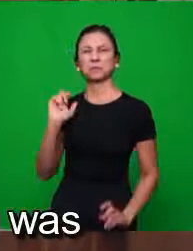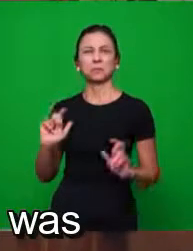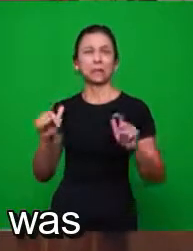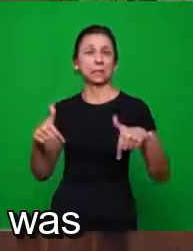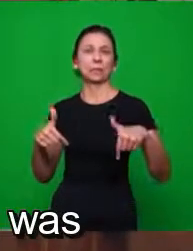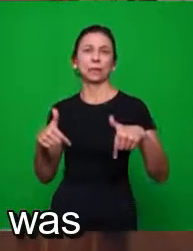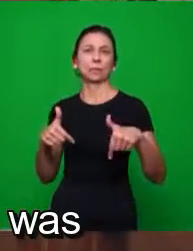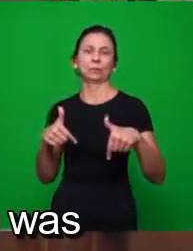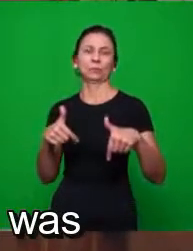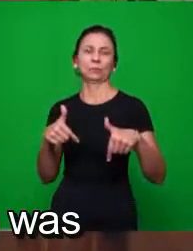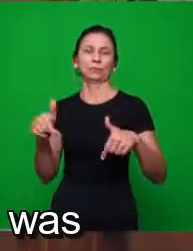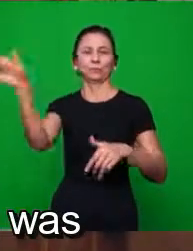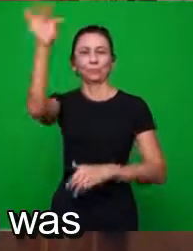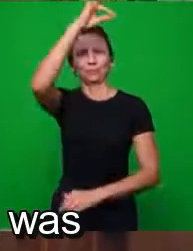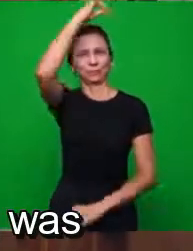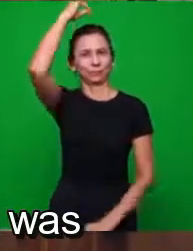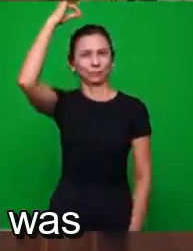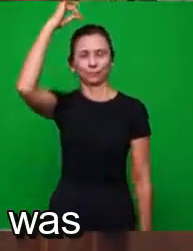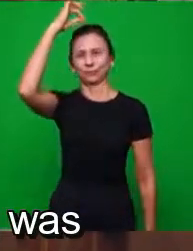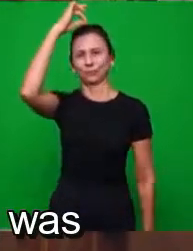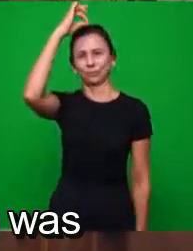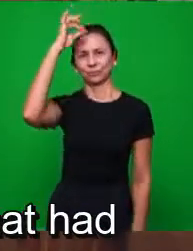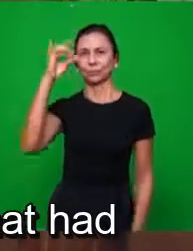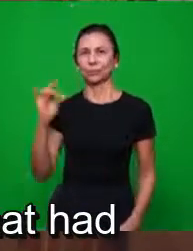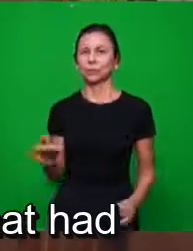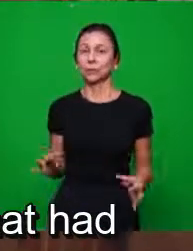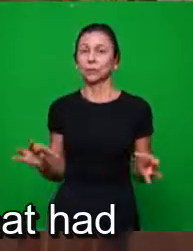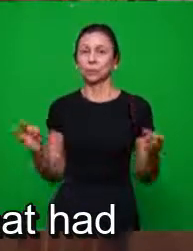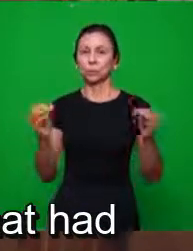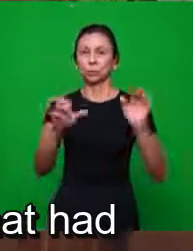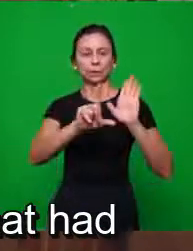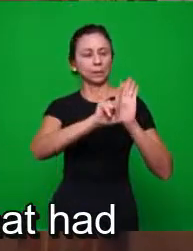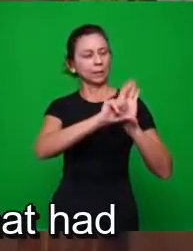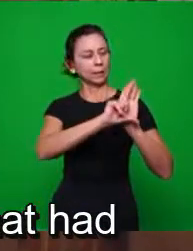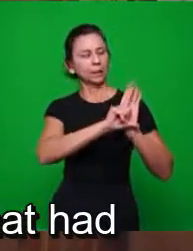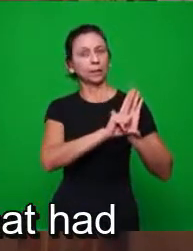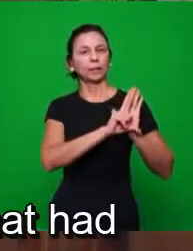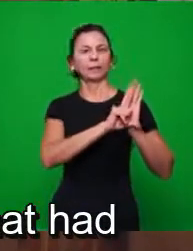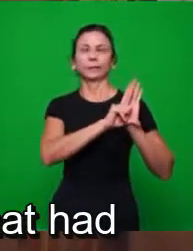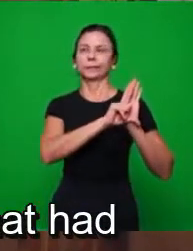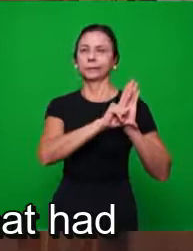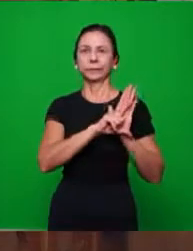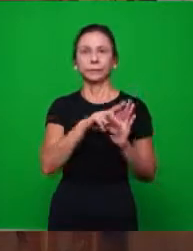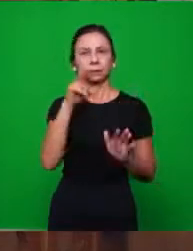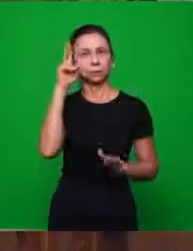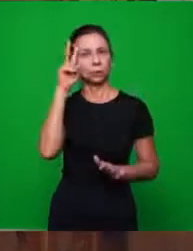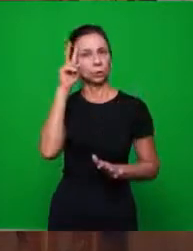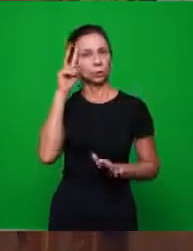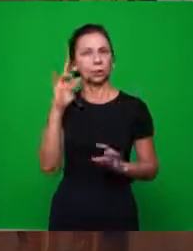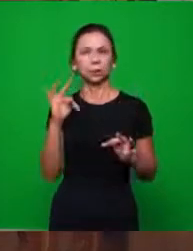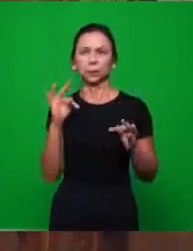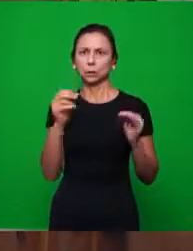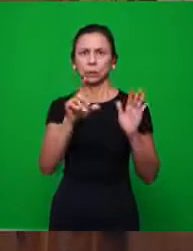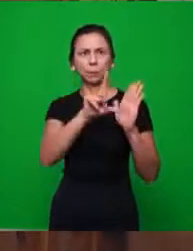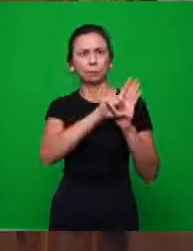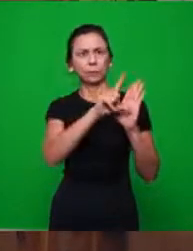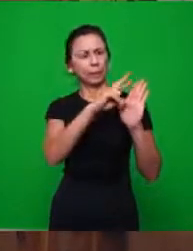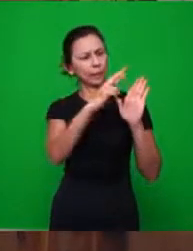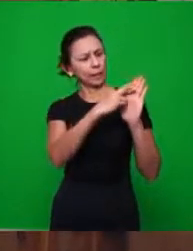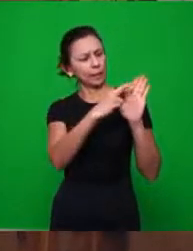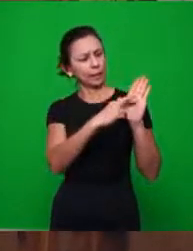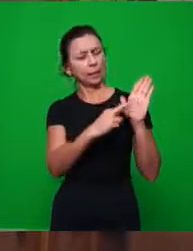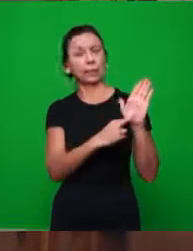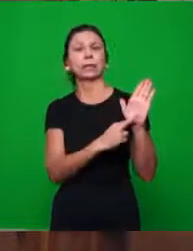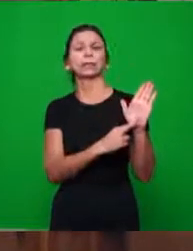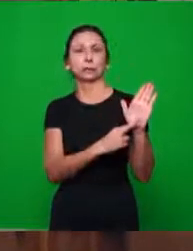direta do Espírito Santo. Então, tudo estava dentro da lei. Era a letra, era aquilo que tinha que se fazer por obrigação e